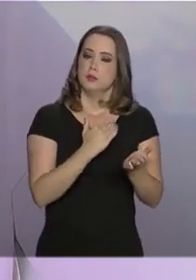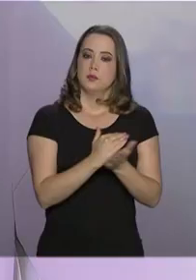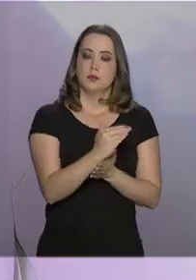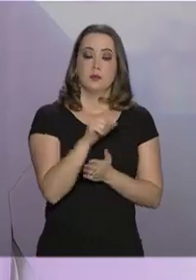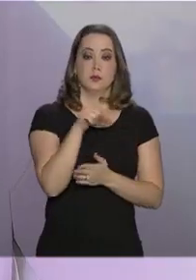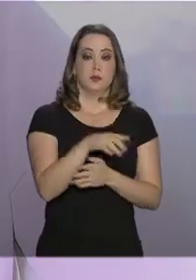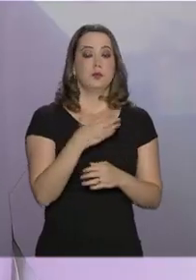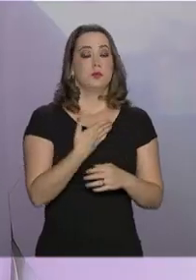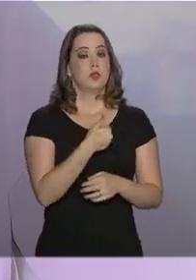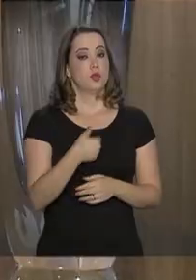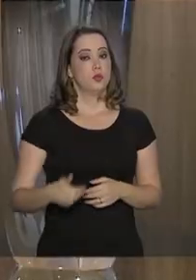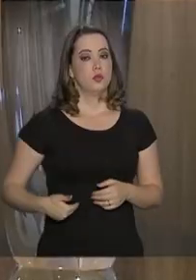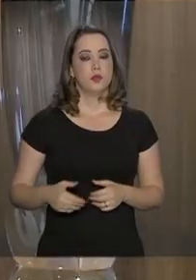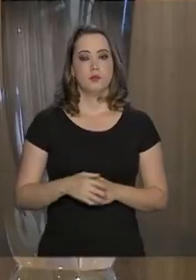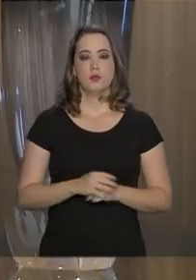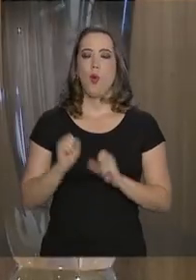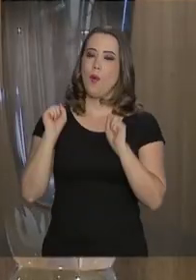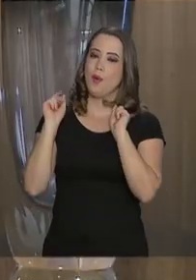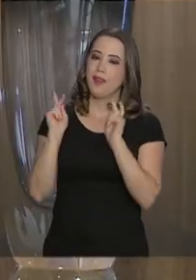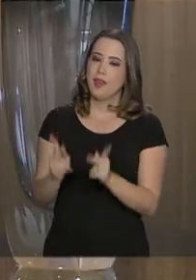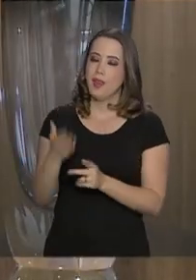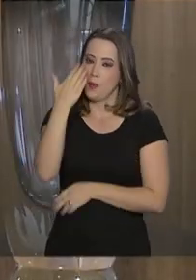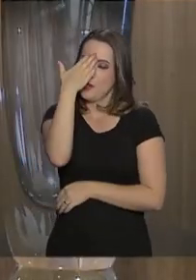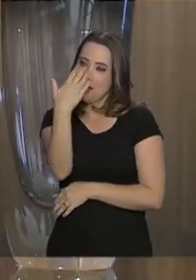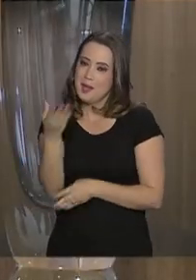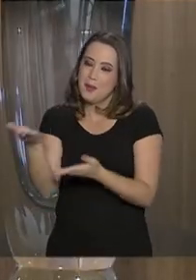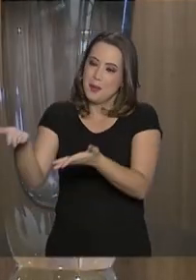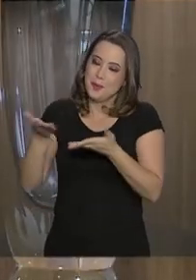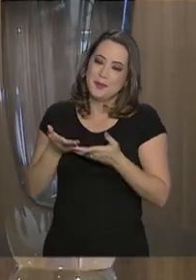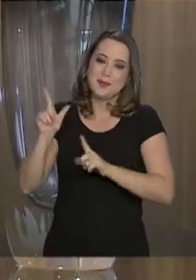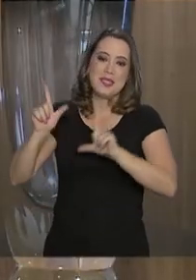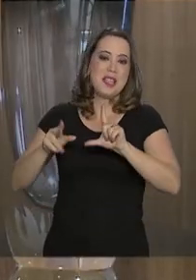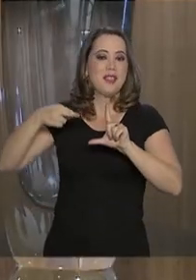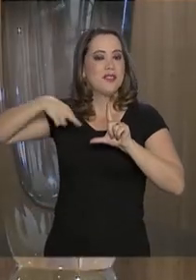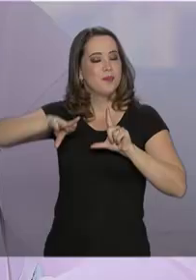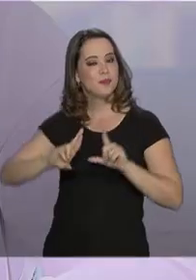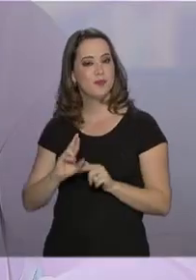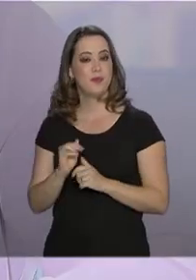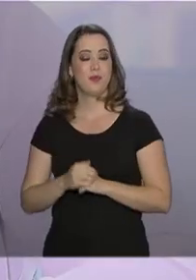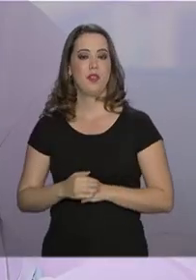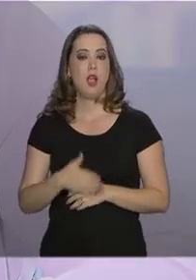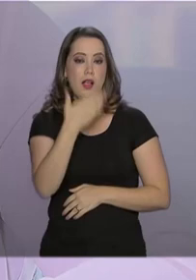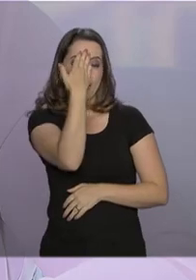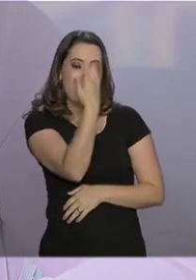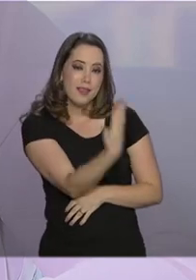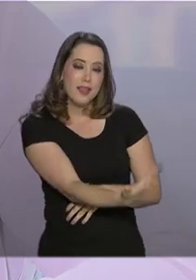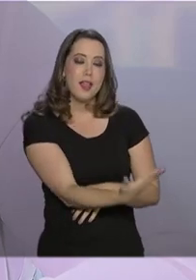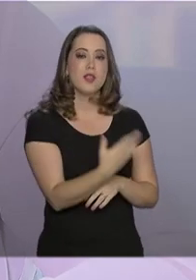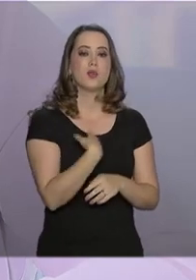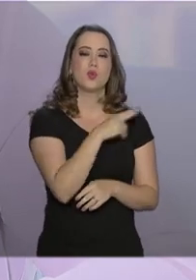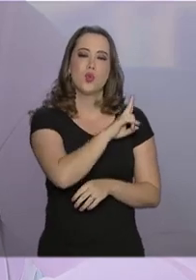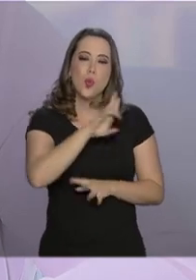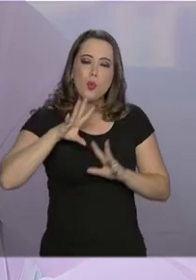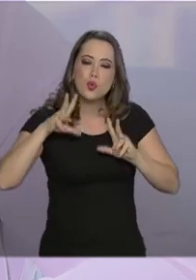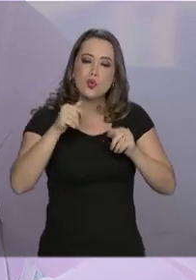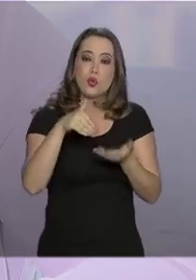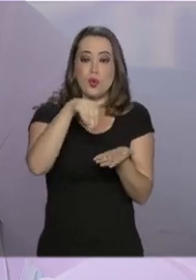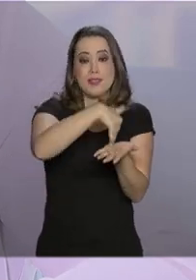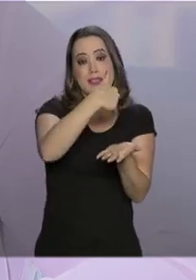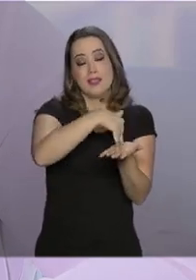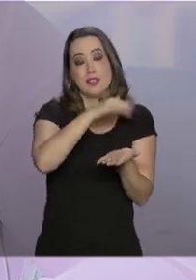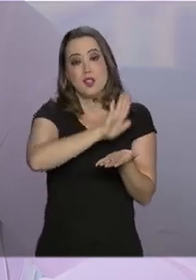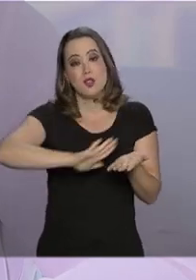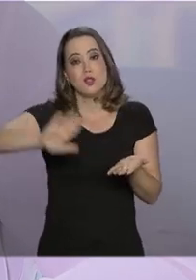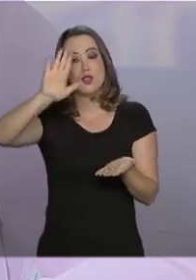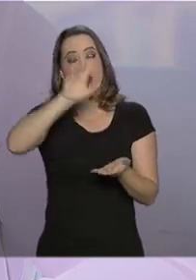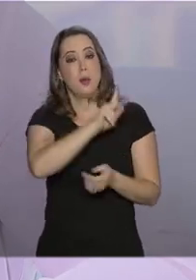neste governo. Ok, secretária, obrigada pela sua participação aqui na TVNBR. Muito obrigada, eu agradeço em nome de toda a Secretaria-Geral